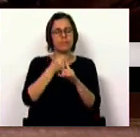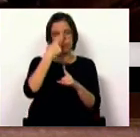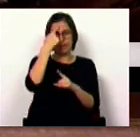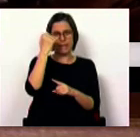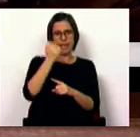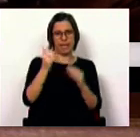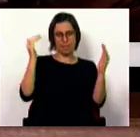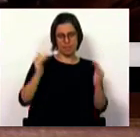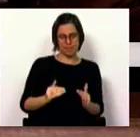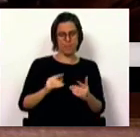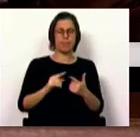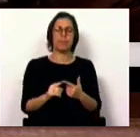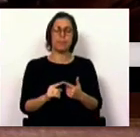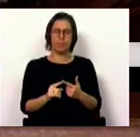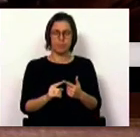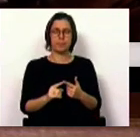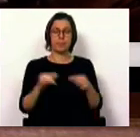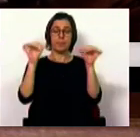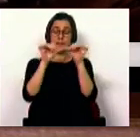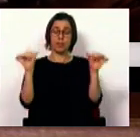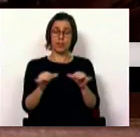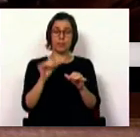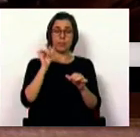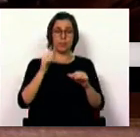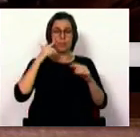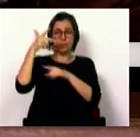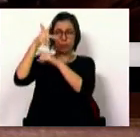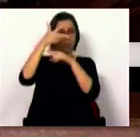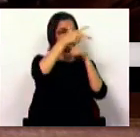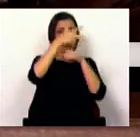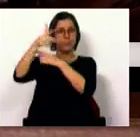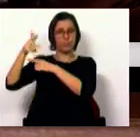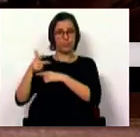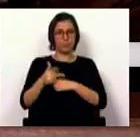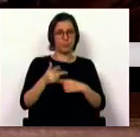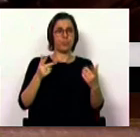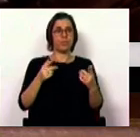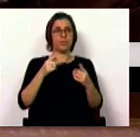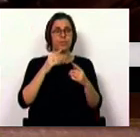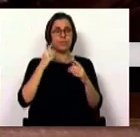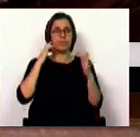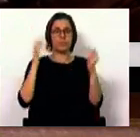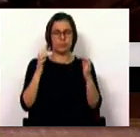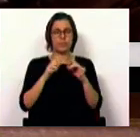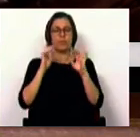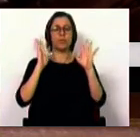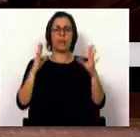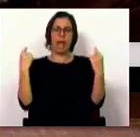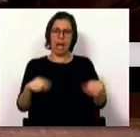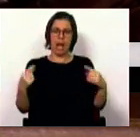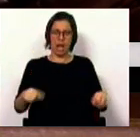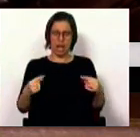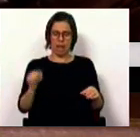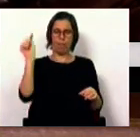à criminalidade, aos sistemas de videovigilância e de alarmística já existentes